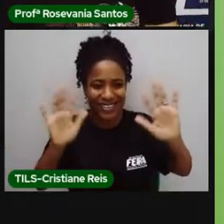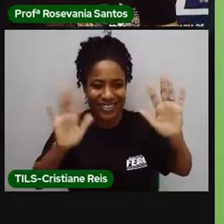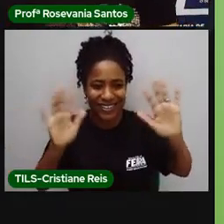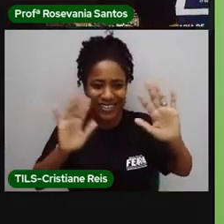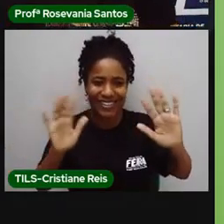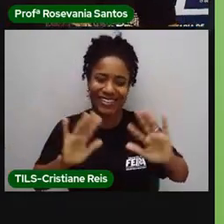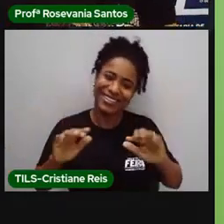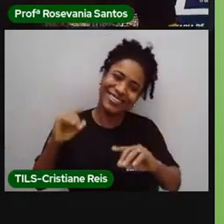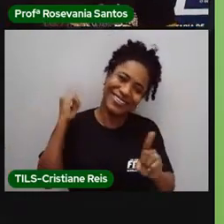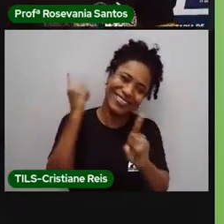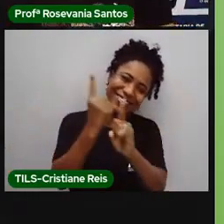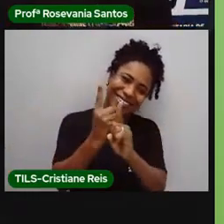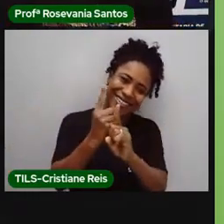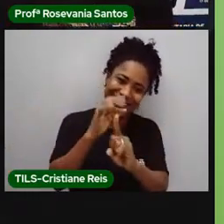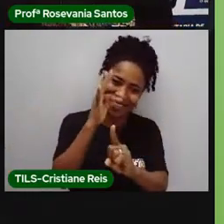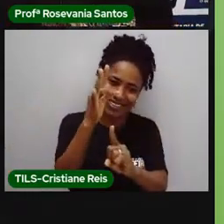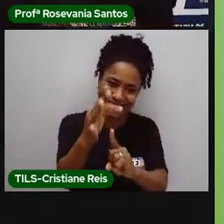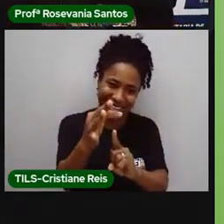até a nossa próxima aula.